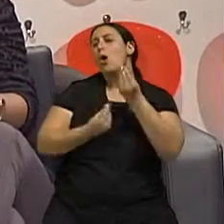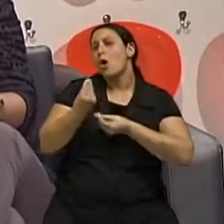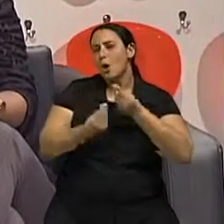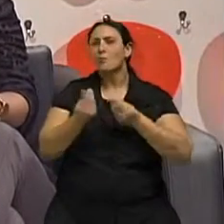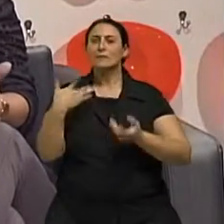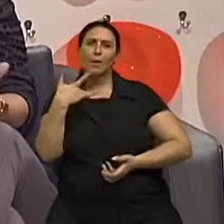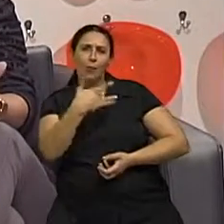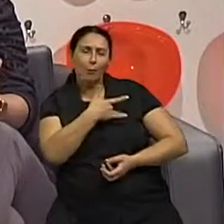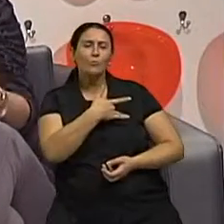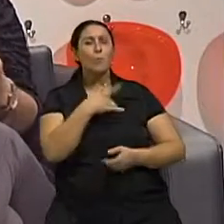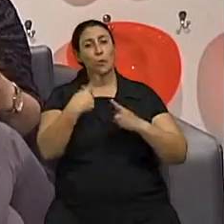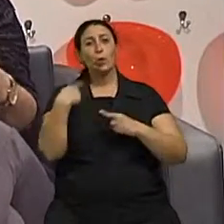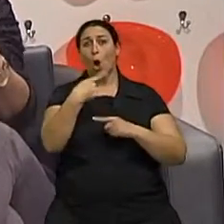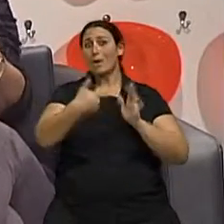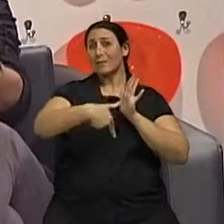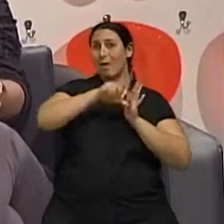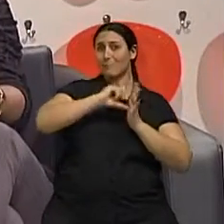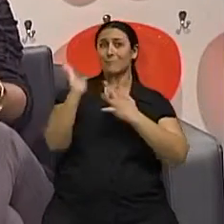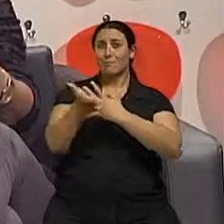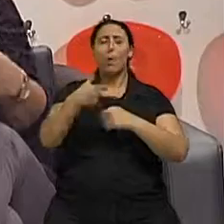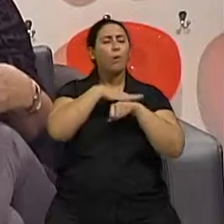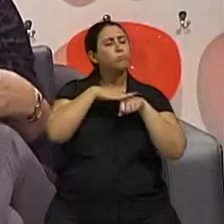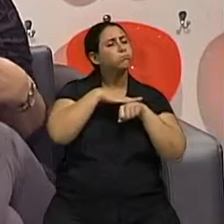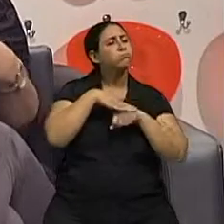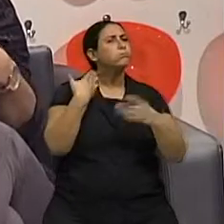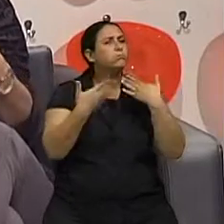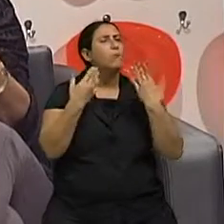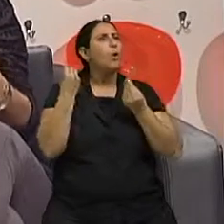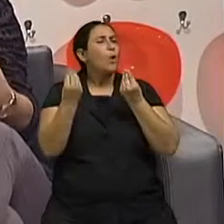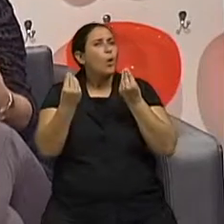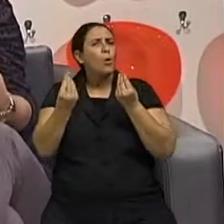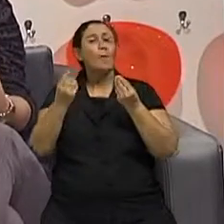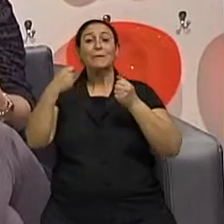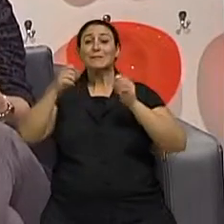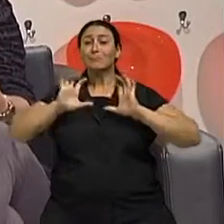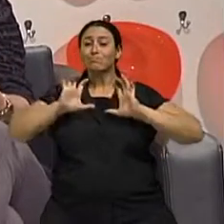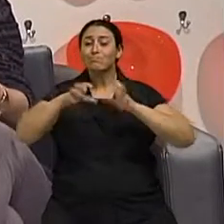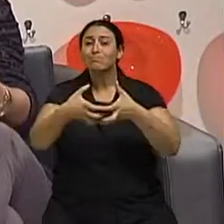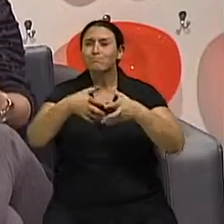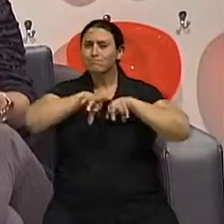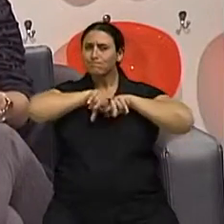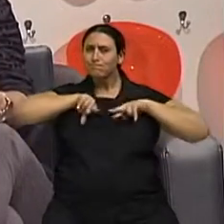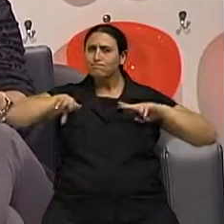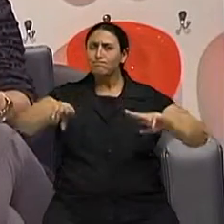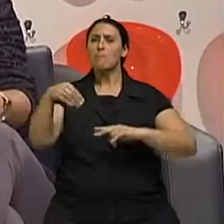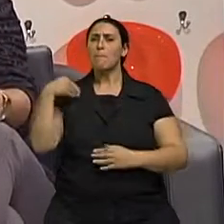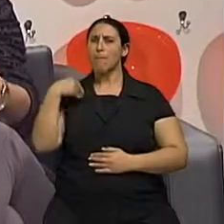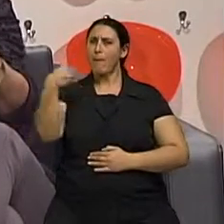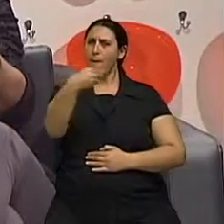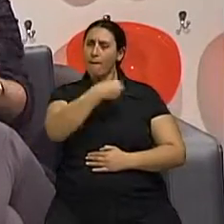essa questão das cirurgias, a questão da preparação, a questão de uma equipe multidisciplinar que atende as